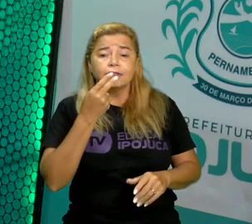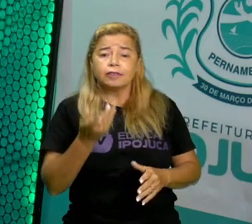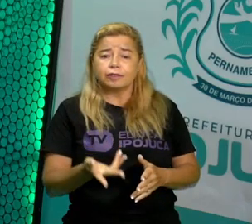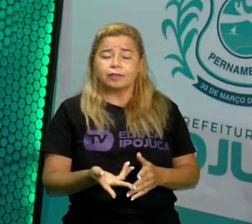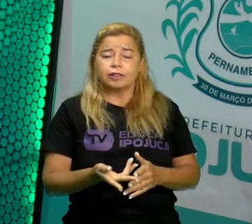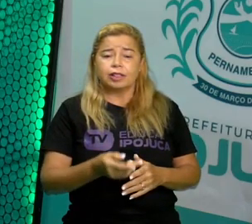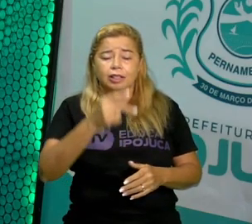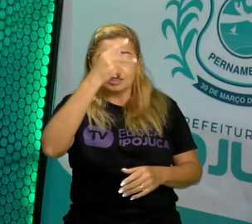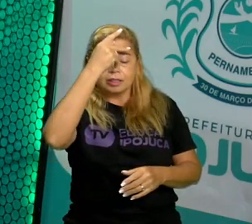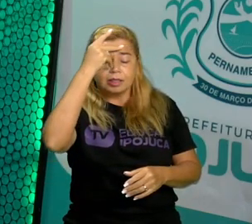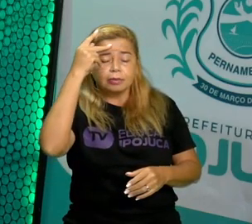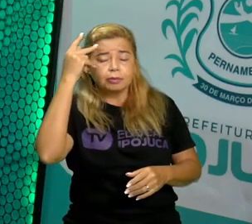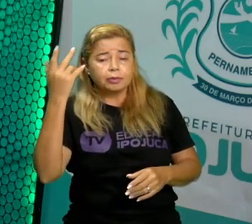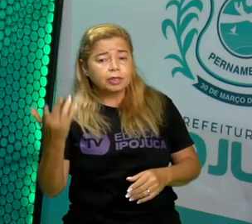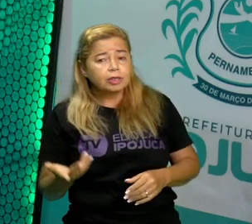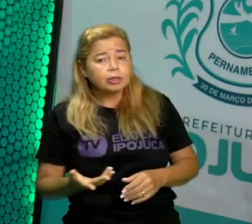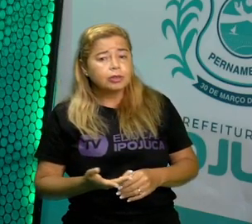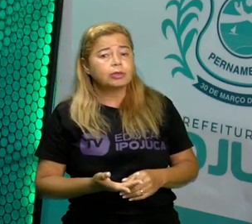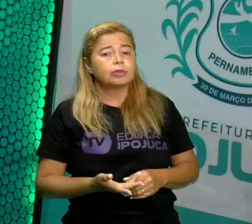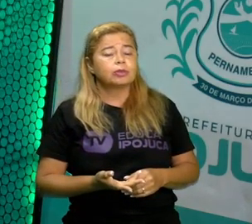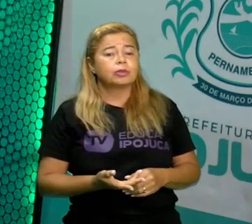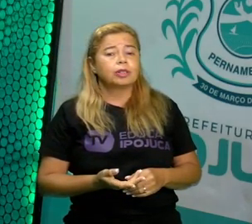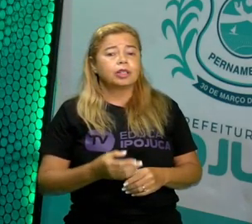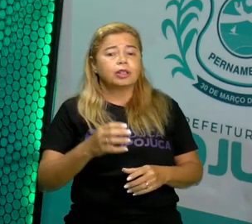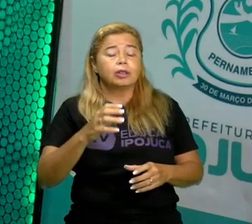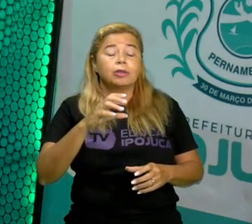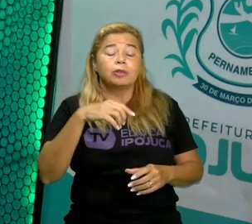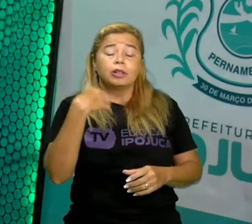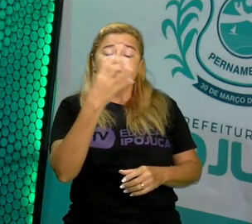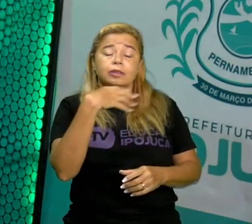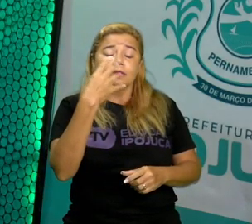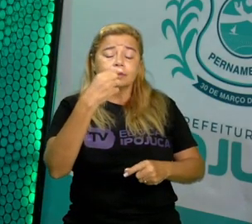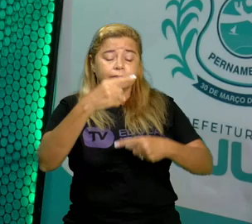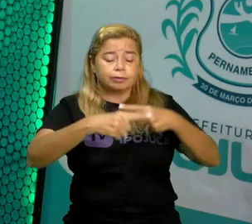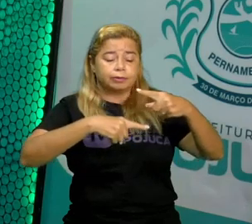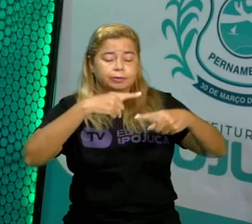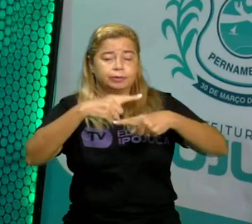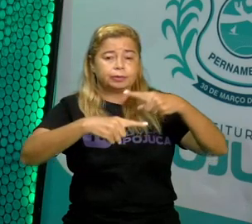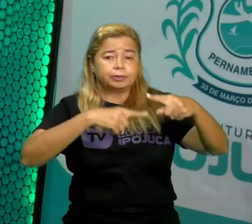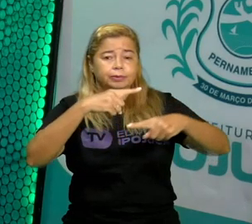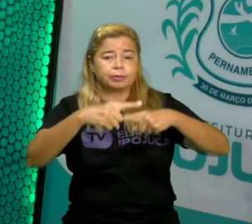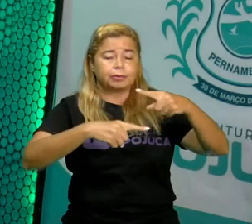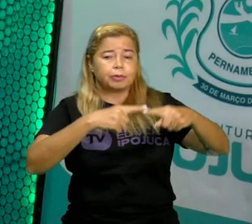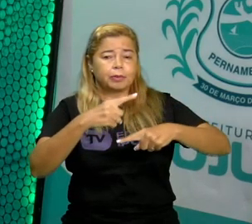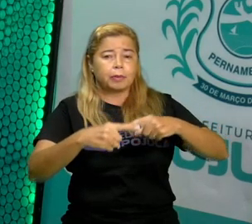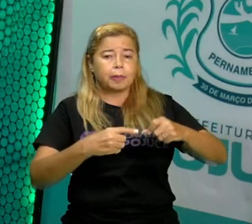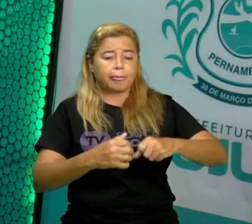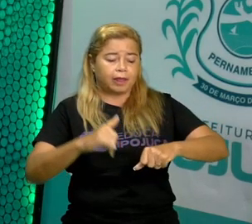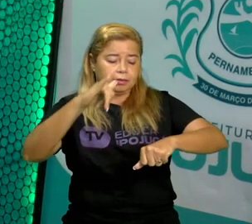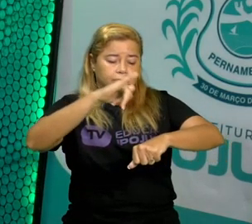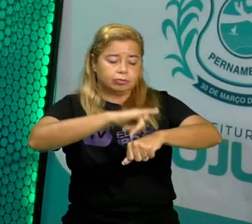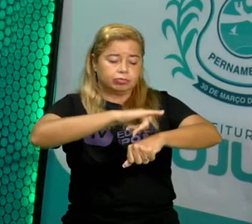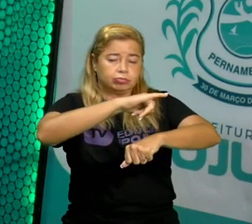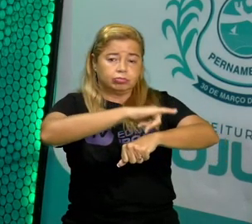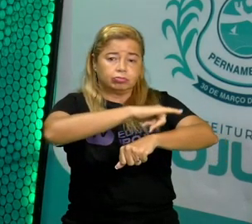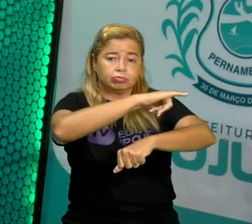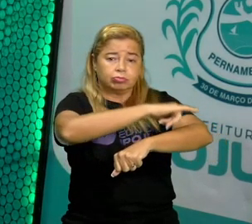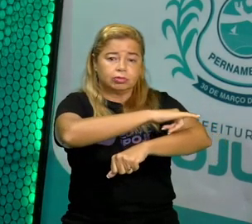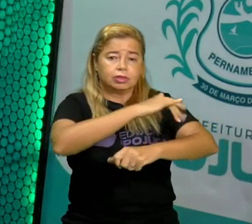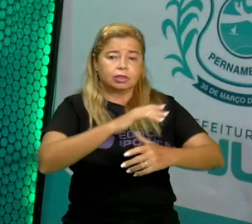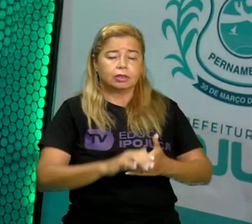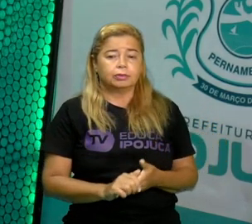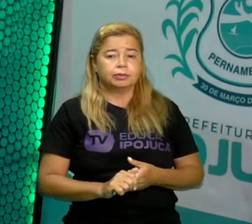falou anteriormente. Uma cantiga de roda que fala sobre o sapo. E eu